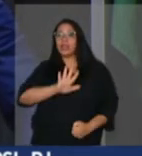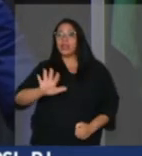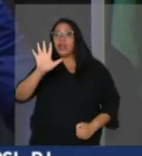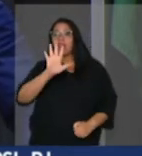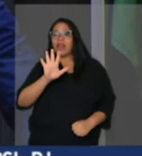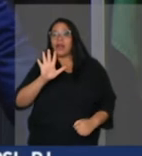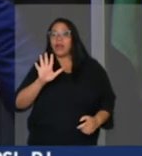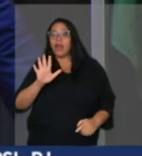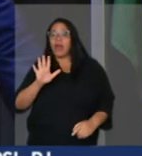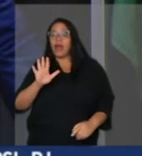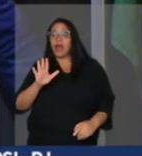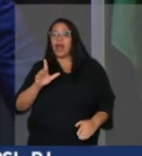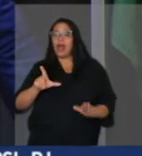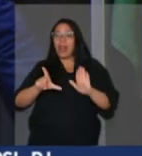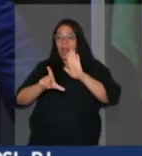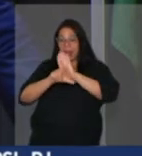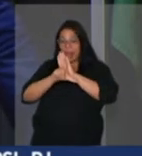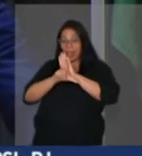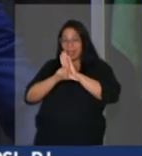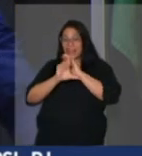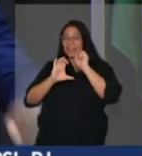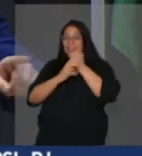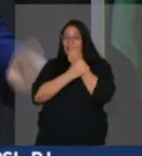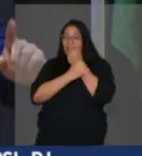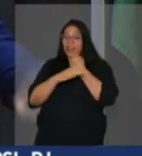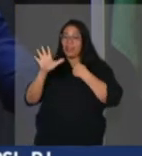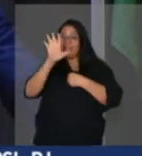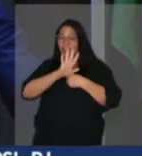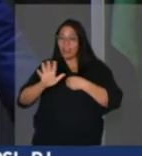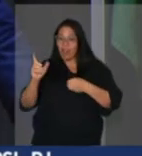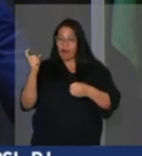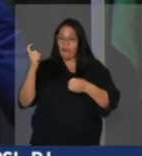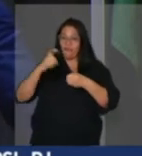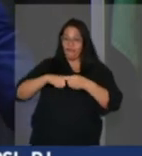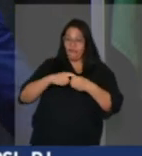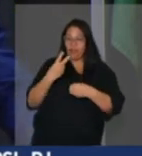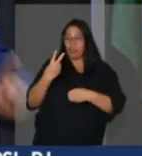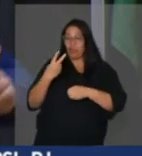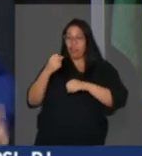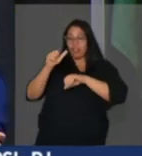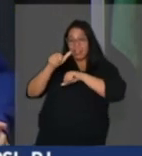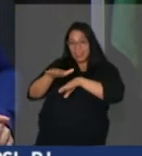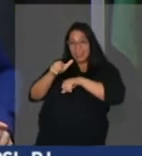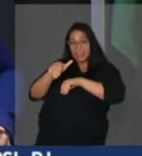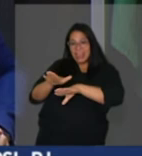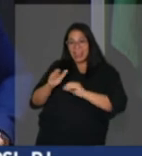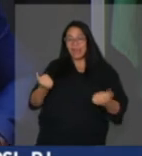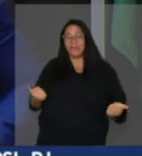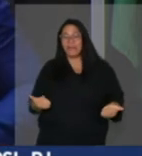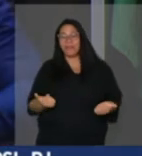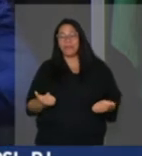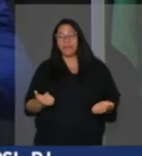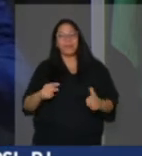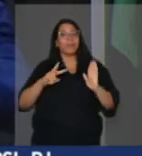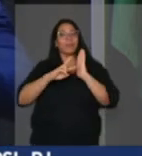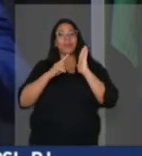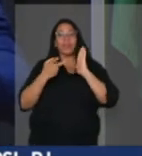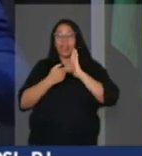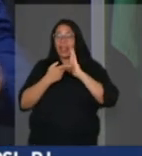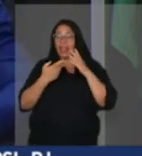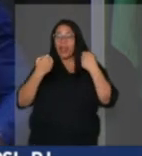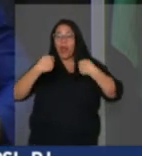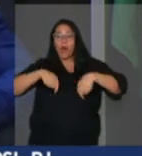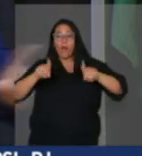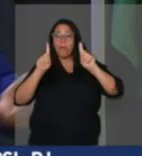a Lei de Segurança Nacional foi revogada no dia 2 de setembro. Ou seja, não precisa